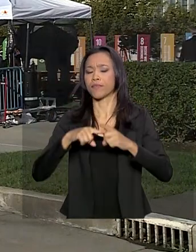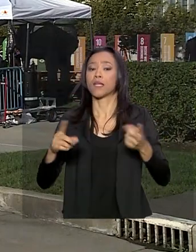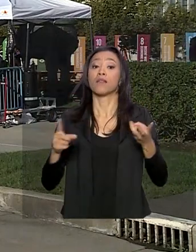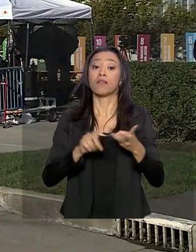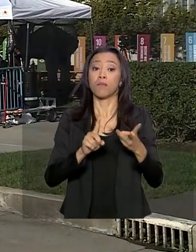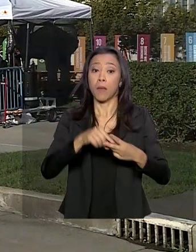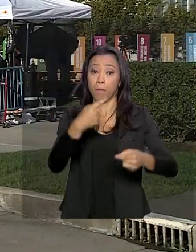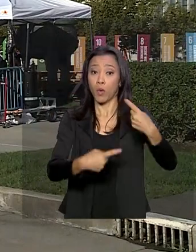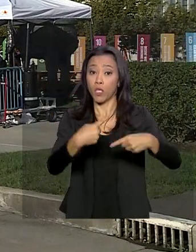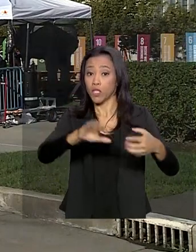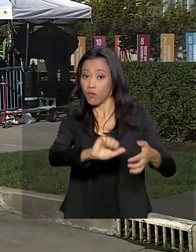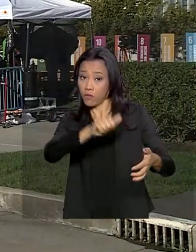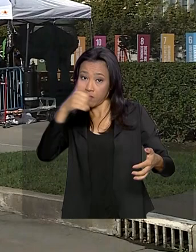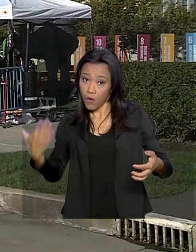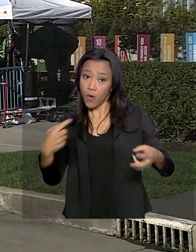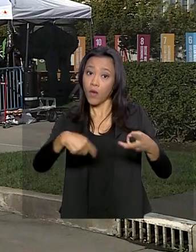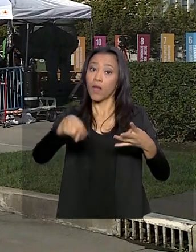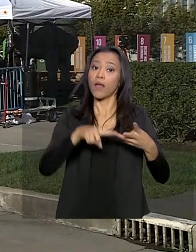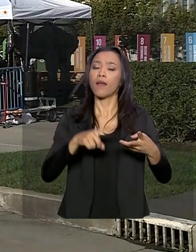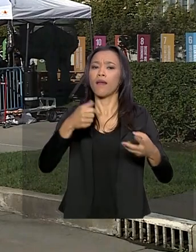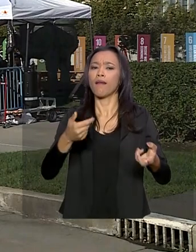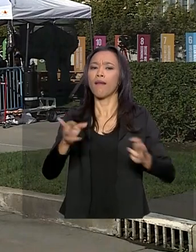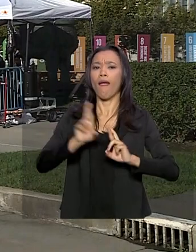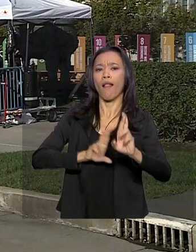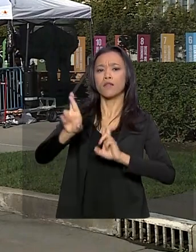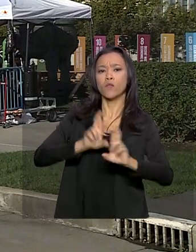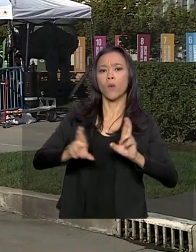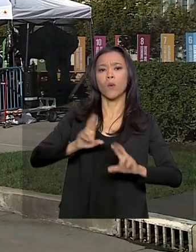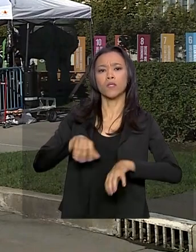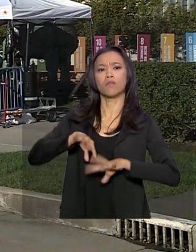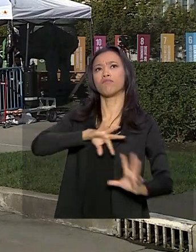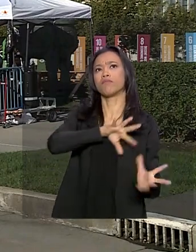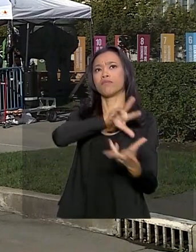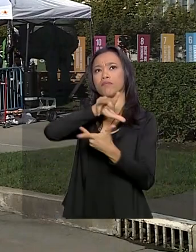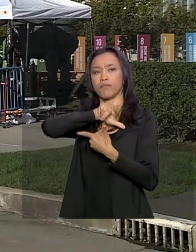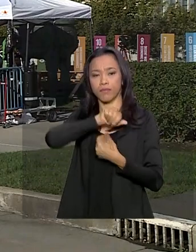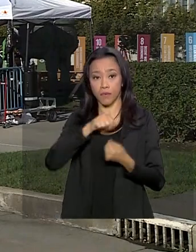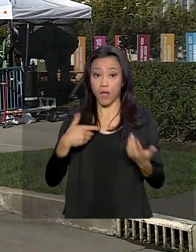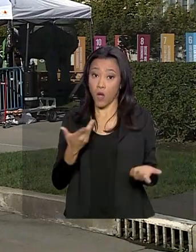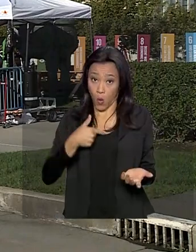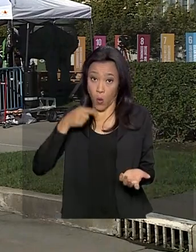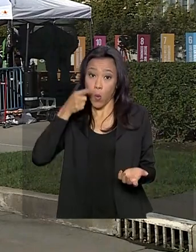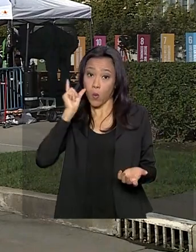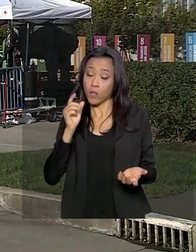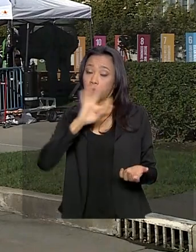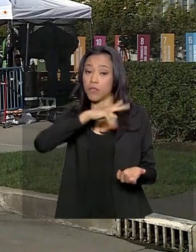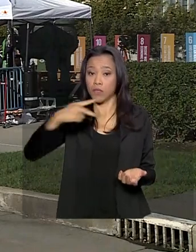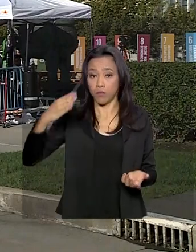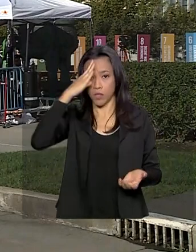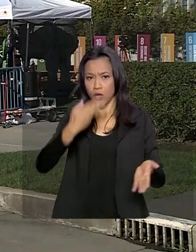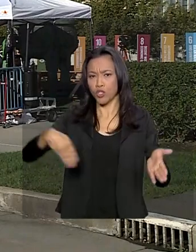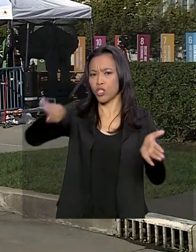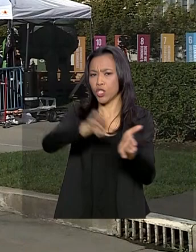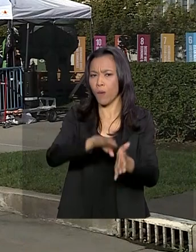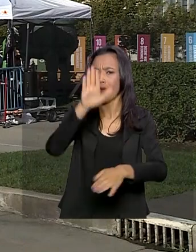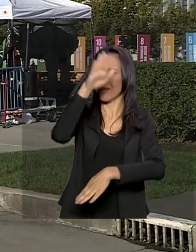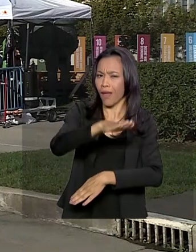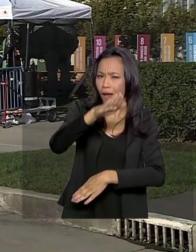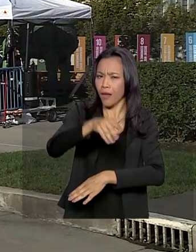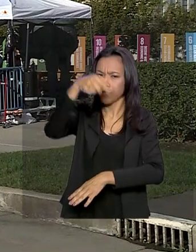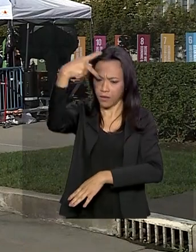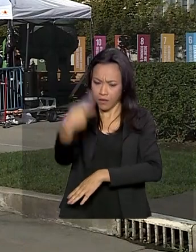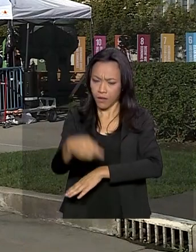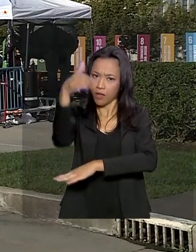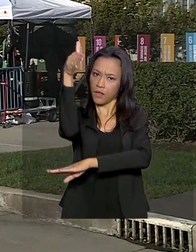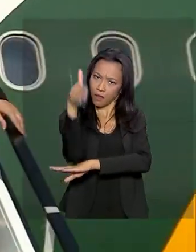política externa e relações internacionais. Ontem, o presidente Jair Bolsonaro chegou no meio da tarde ao hotel dele aqui em Nova Iorque.